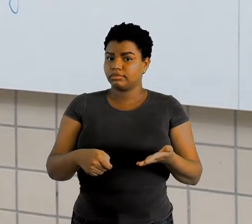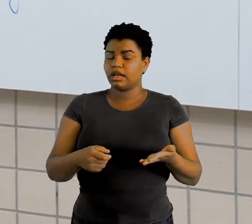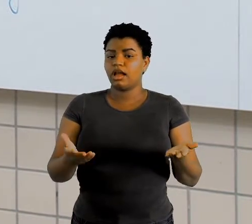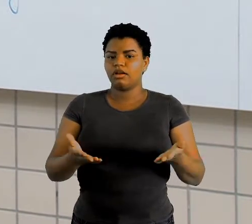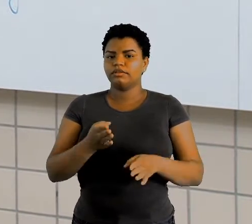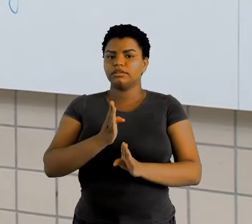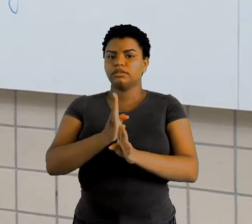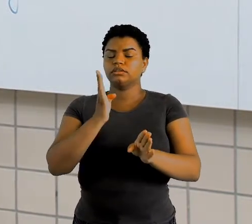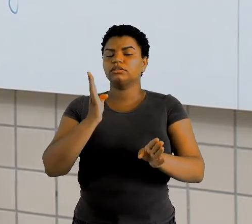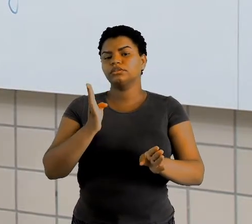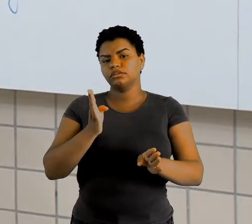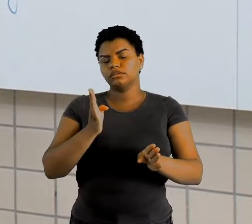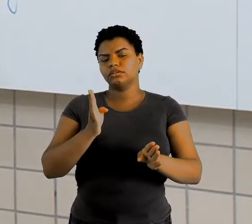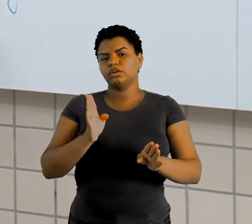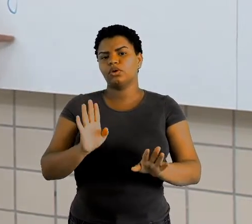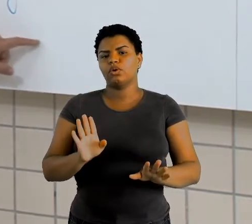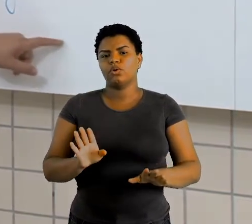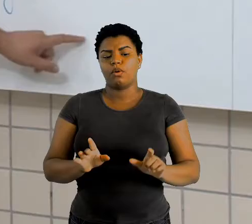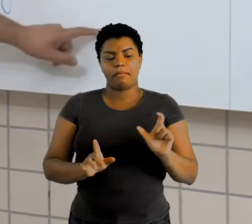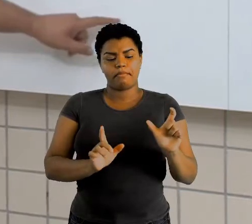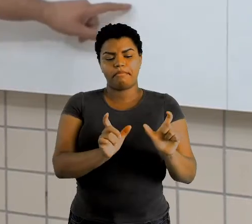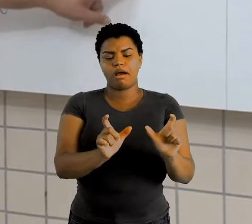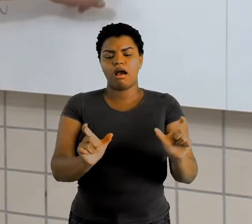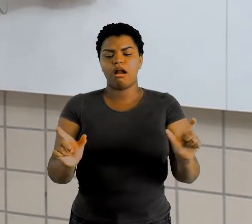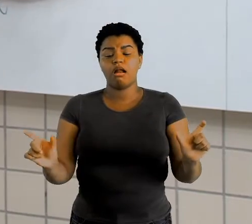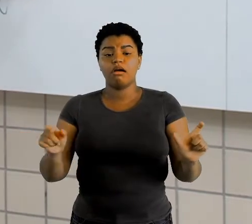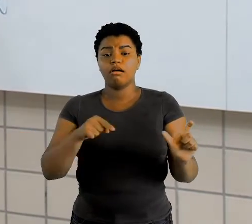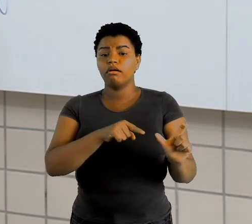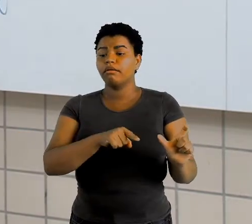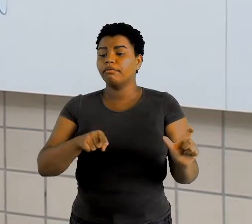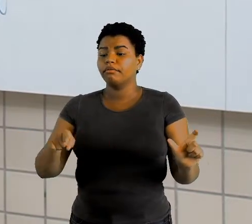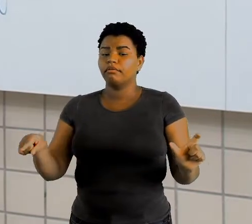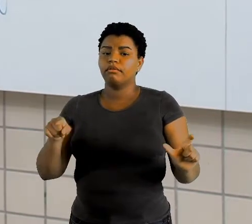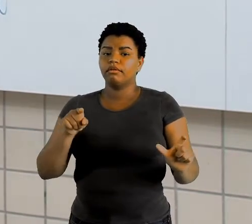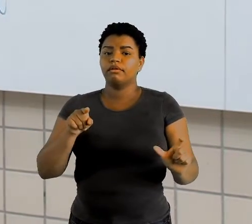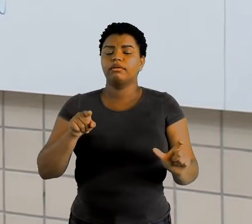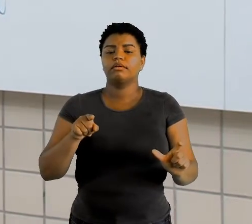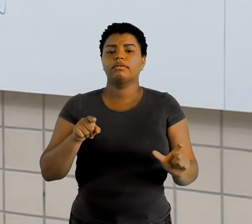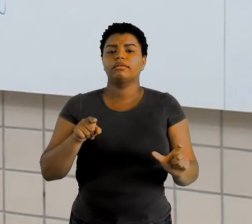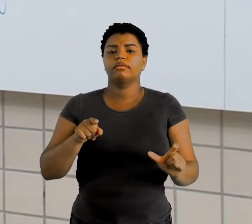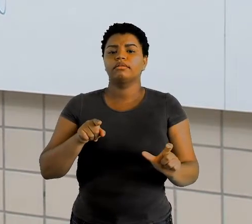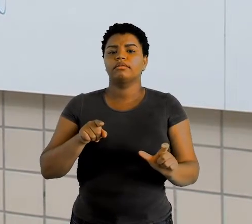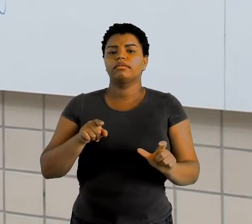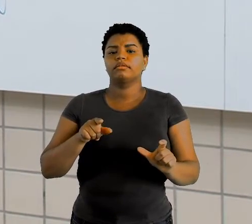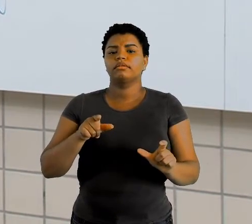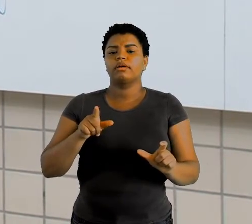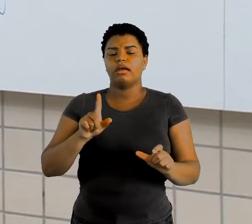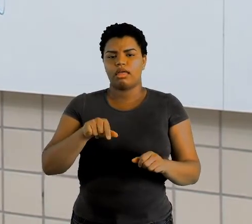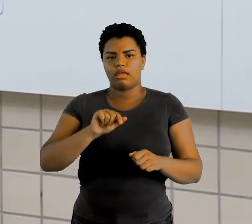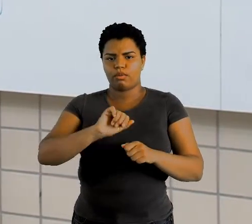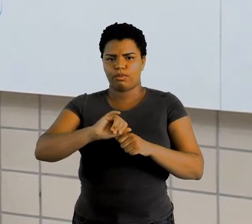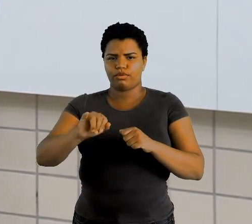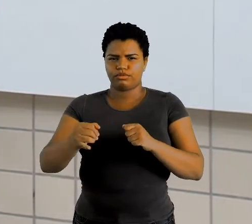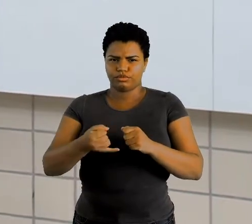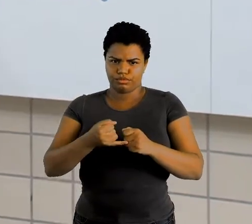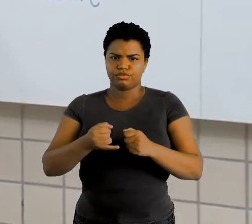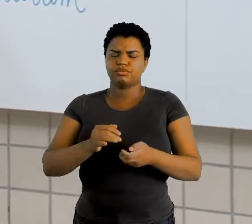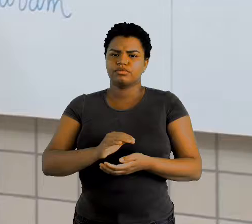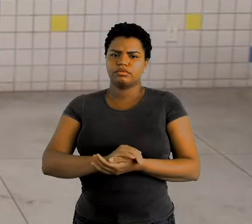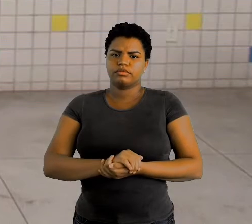quais dessas palavrinhas se encontra o adjetivo.